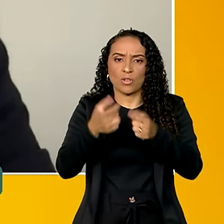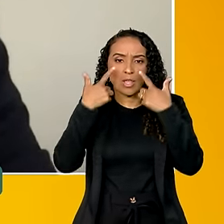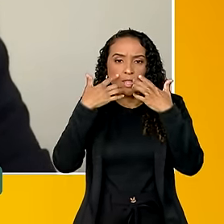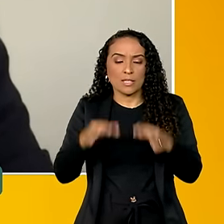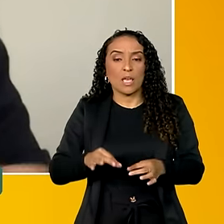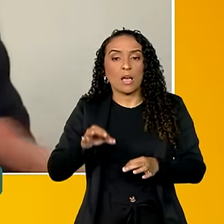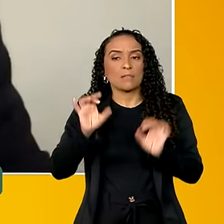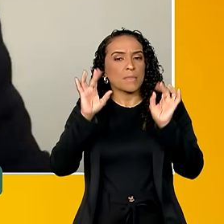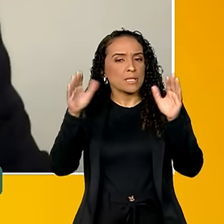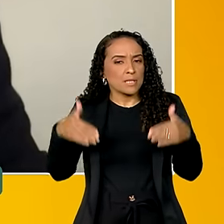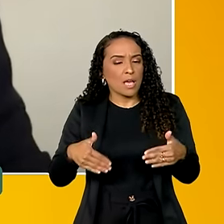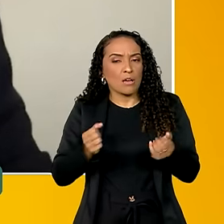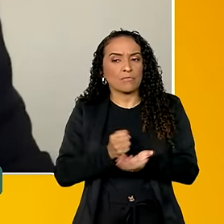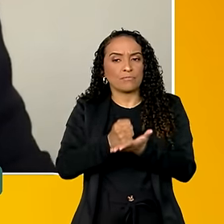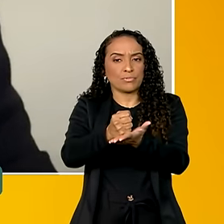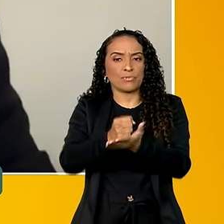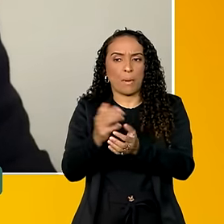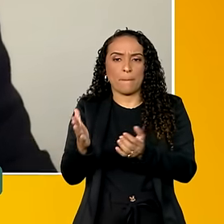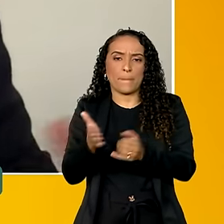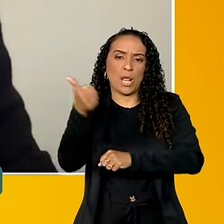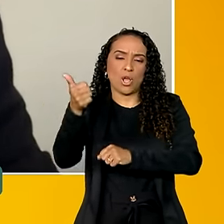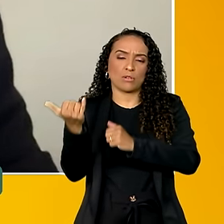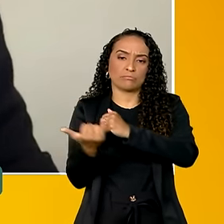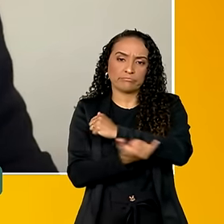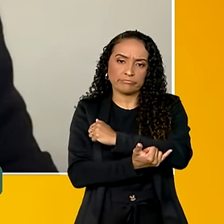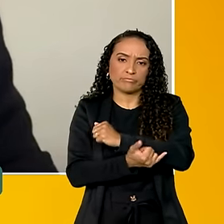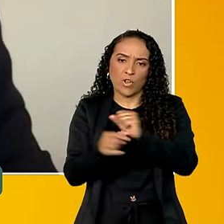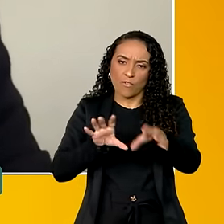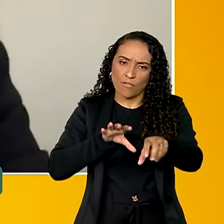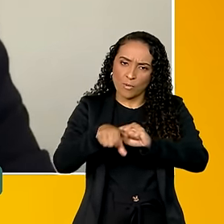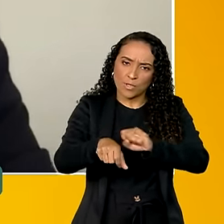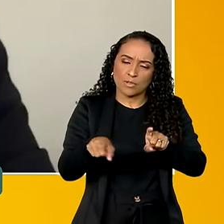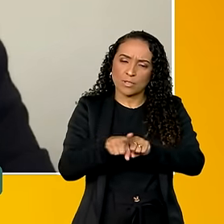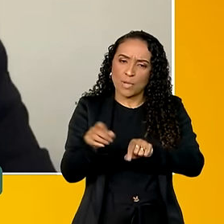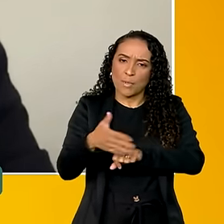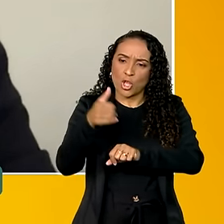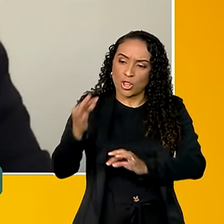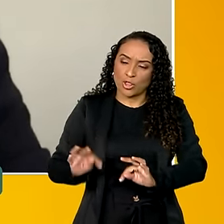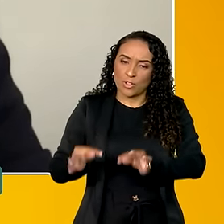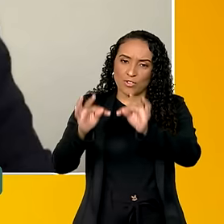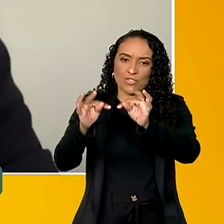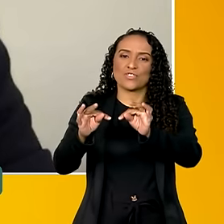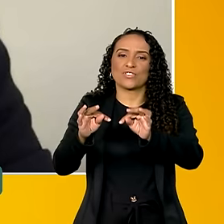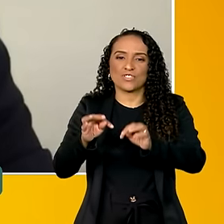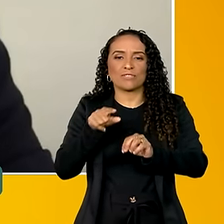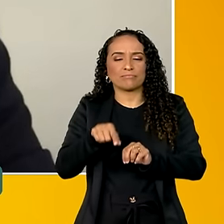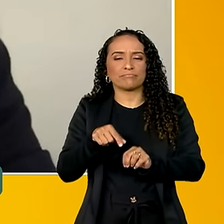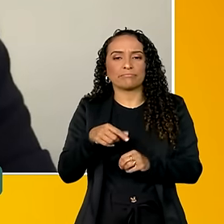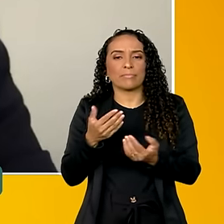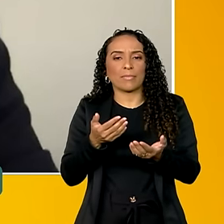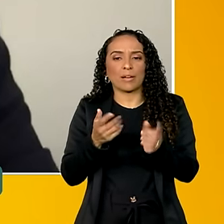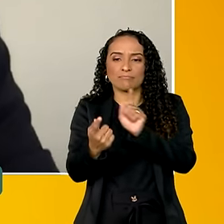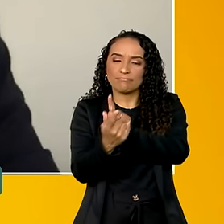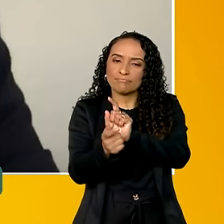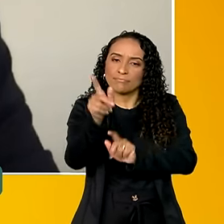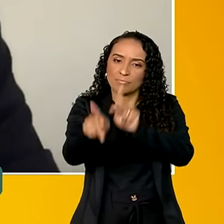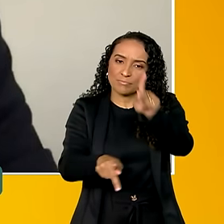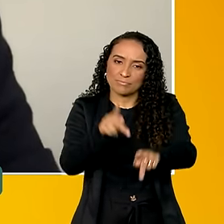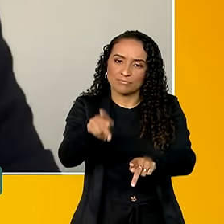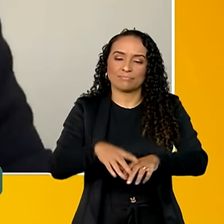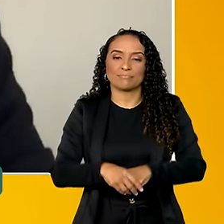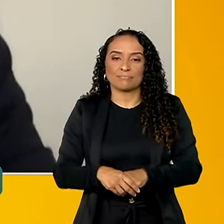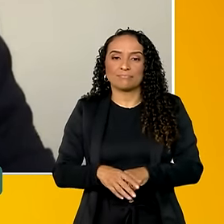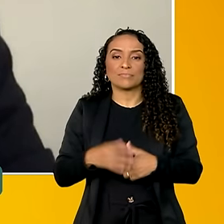especializada, oferecendo melhor infraestrutura, melhor formação e melhor tecnologia para atender a população.